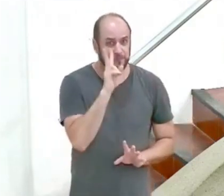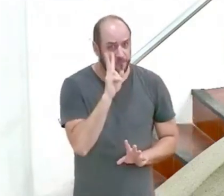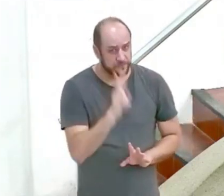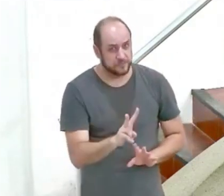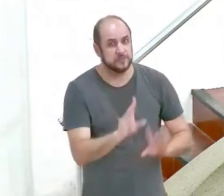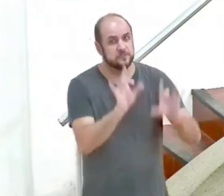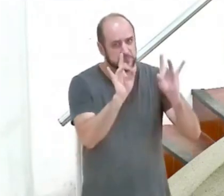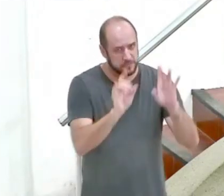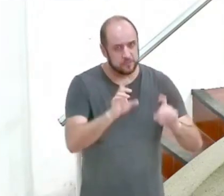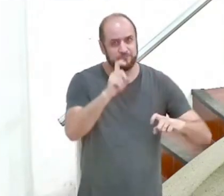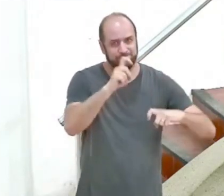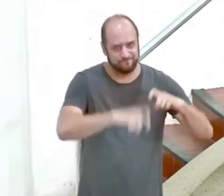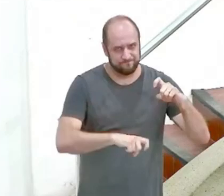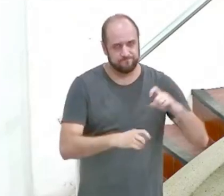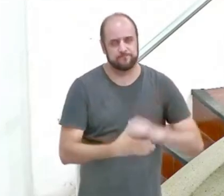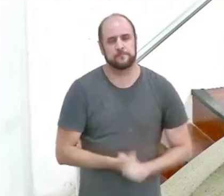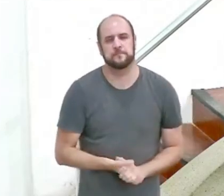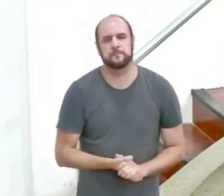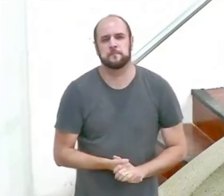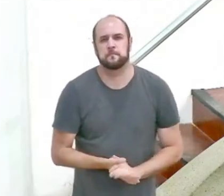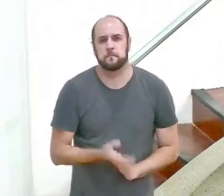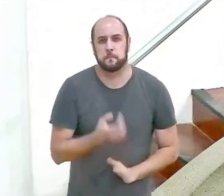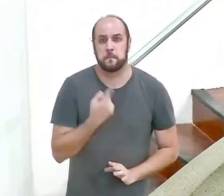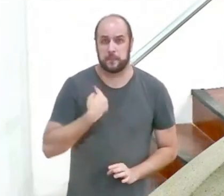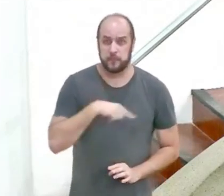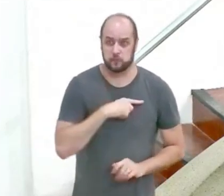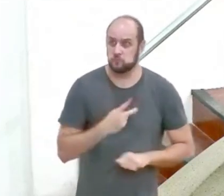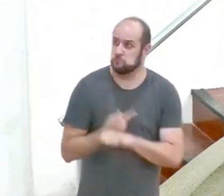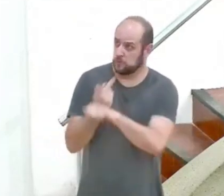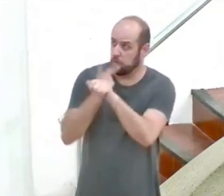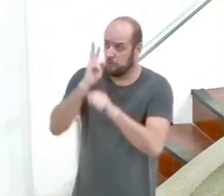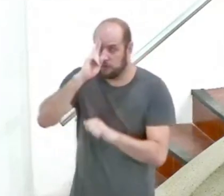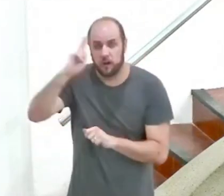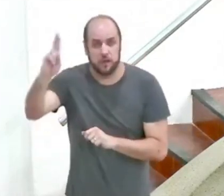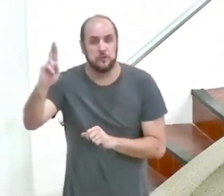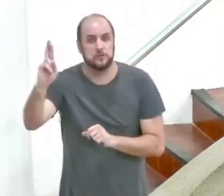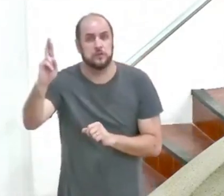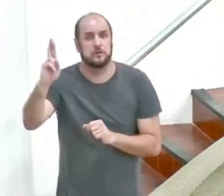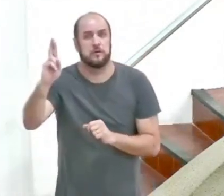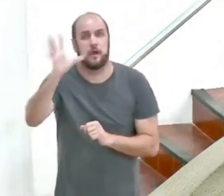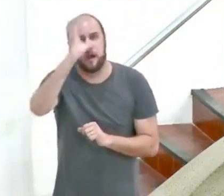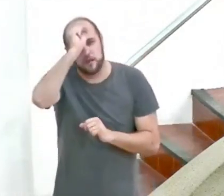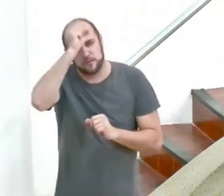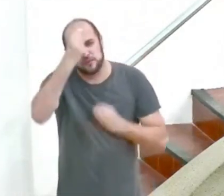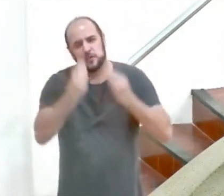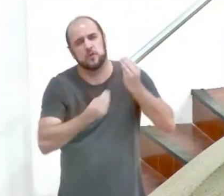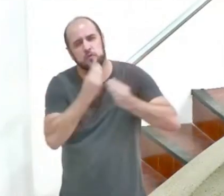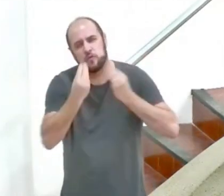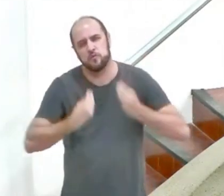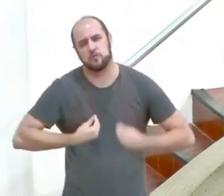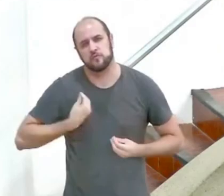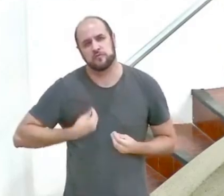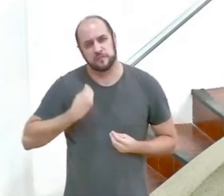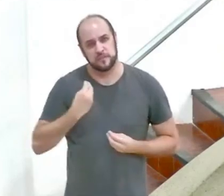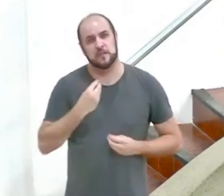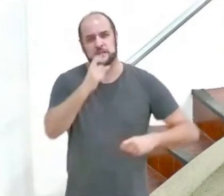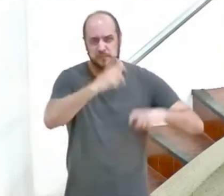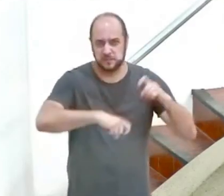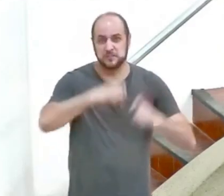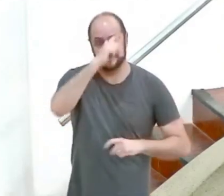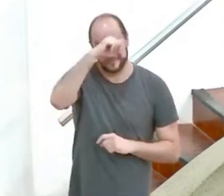sexual. Devemos recorrer ao Senhor, para aprender no que consiste uma vida sexual santa,